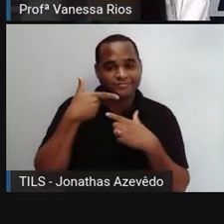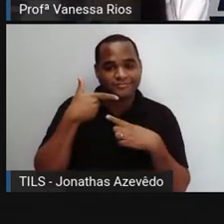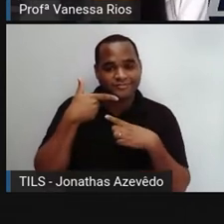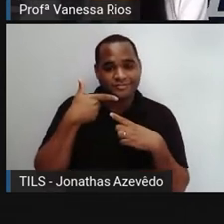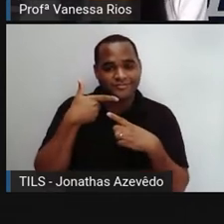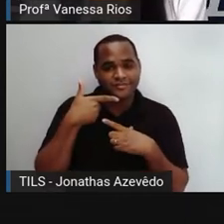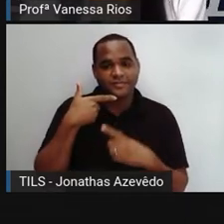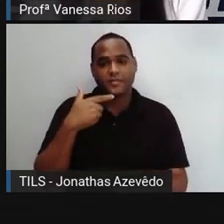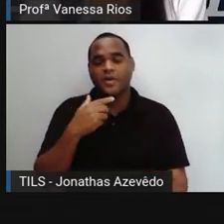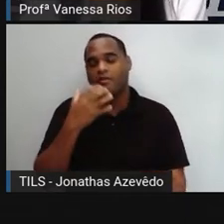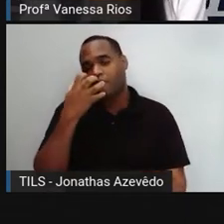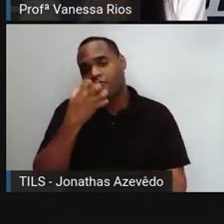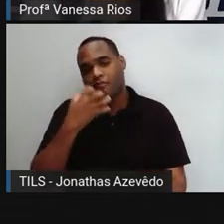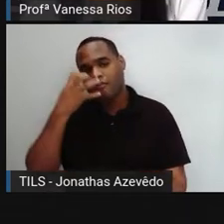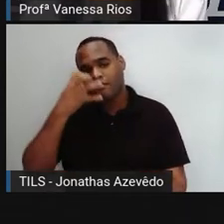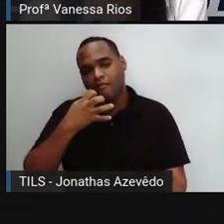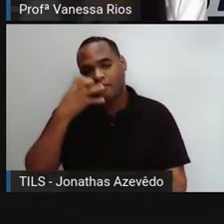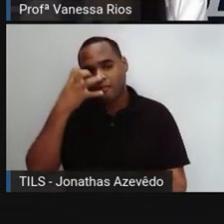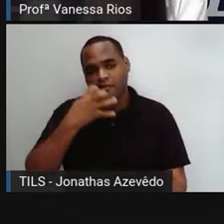Estão sérias?